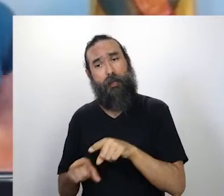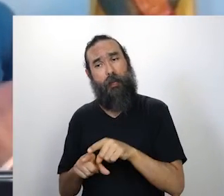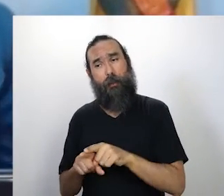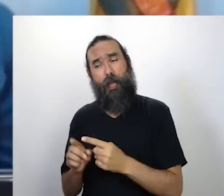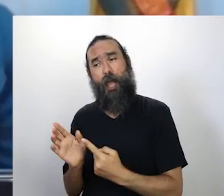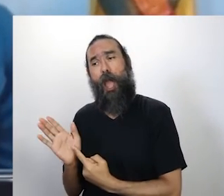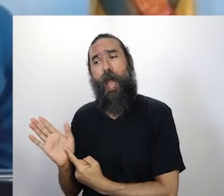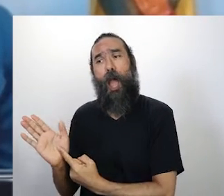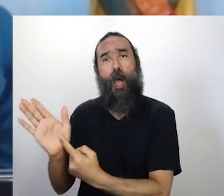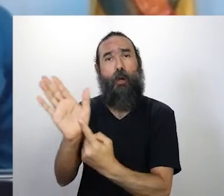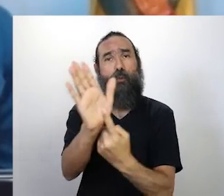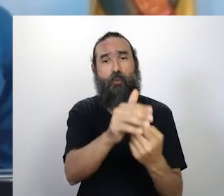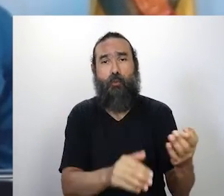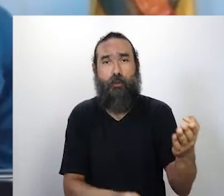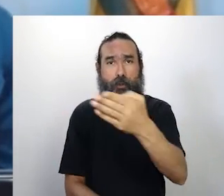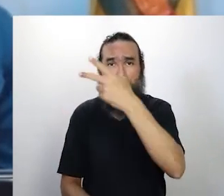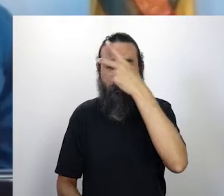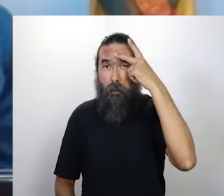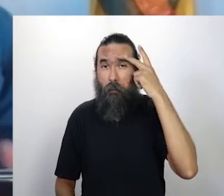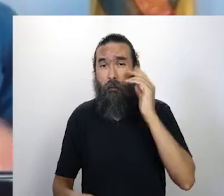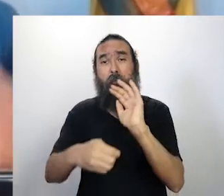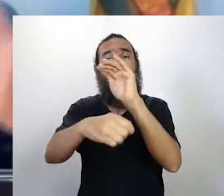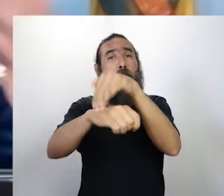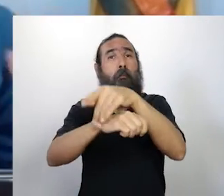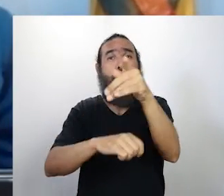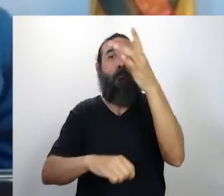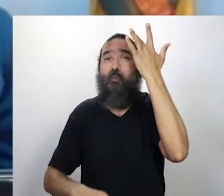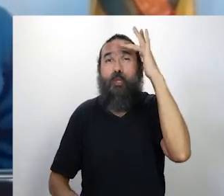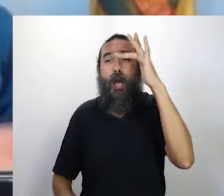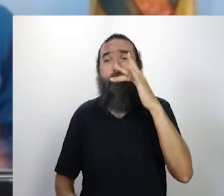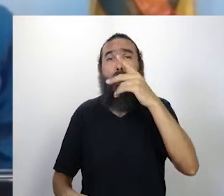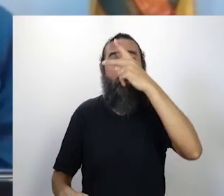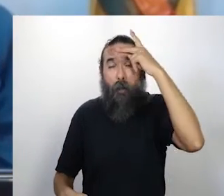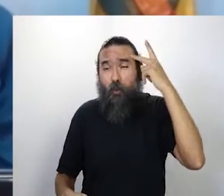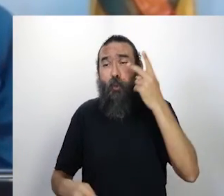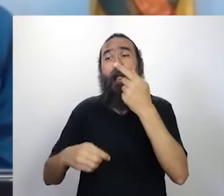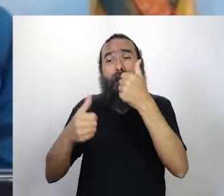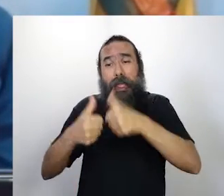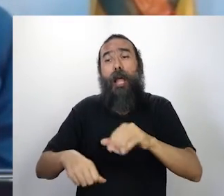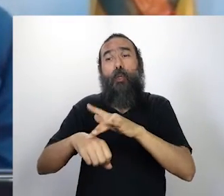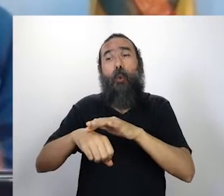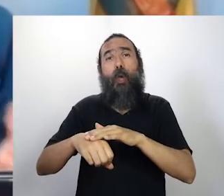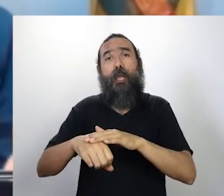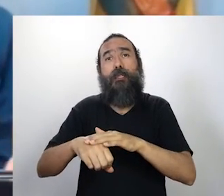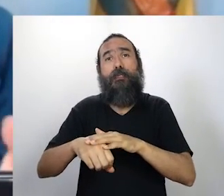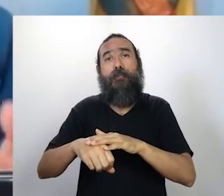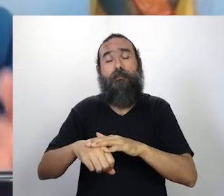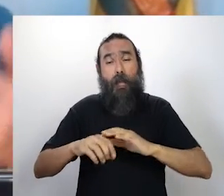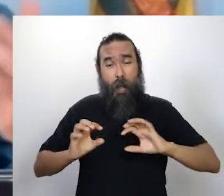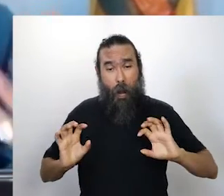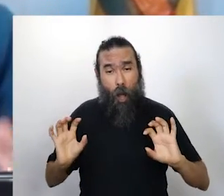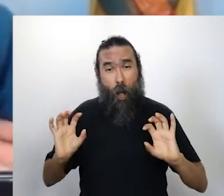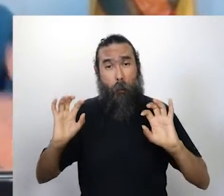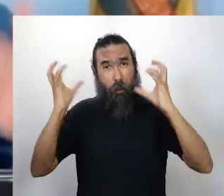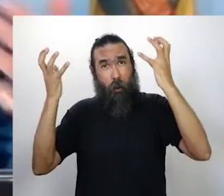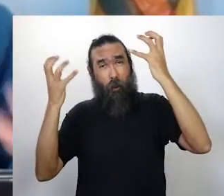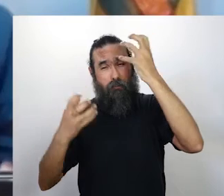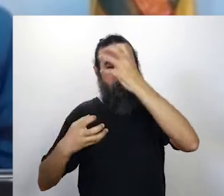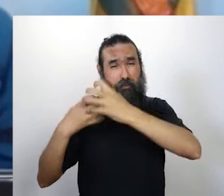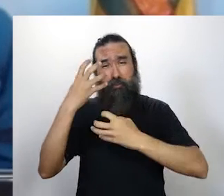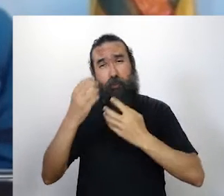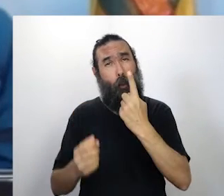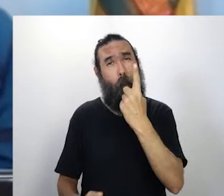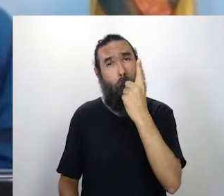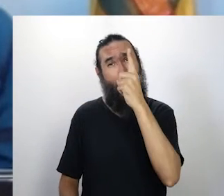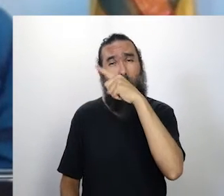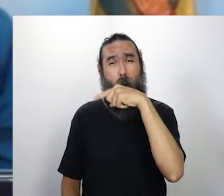doença, que a gente desconhece, angustiadíssimo, ou com alguém em casa muito doente, e naquele momento ali, naquele breve momento, em uma hora, uma